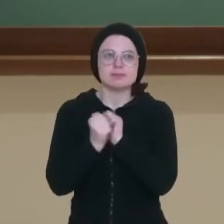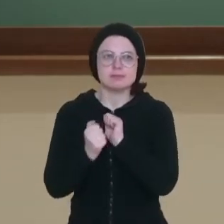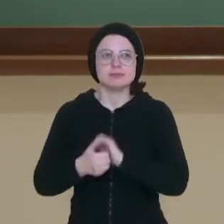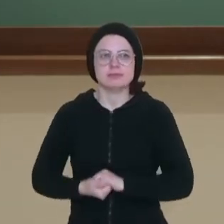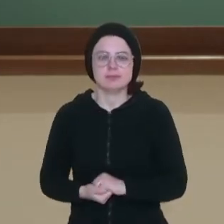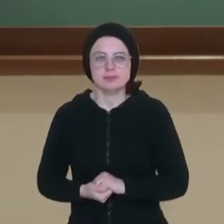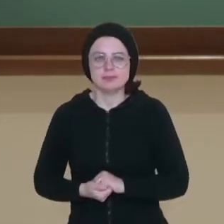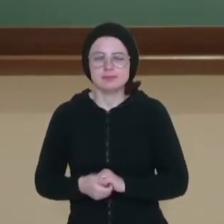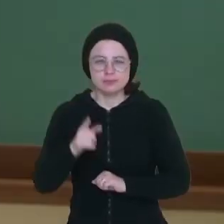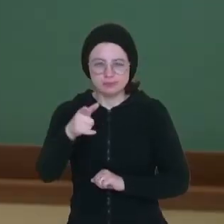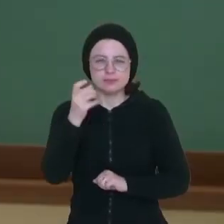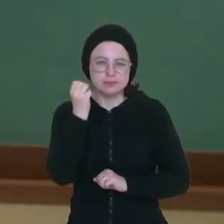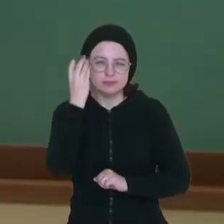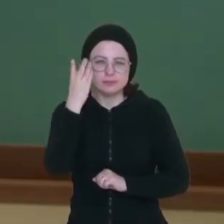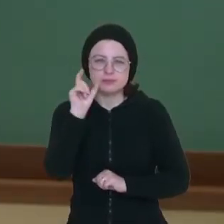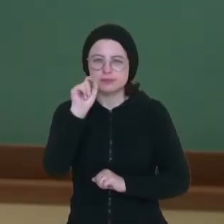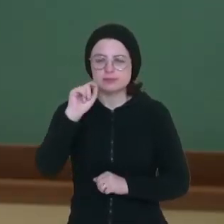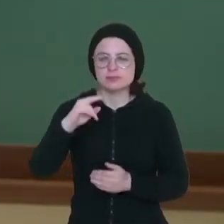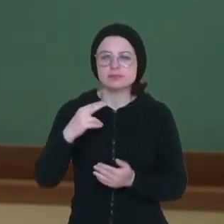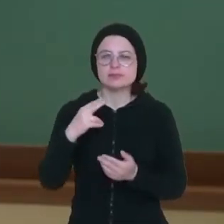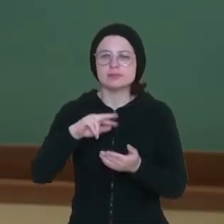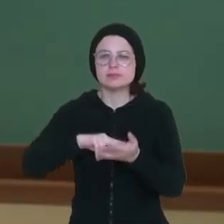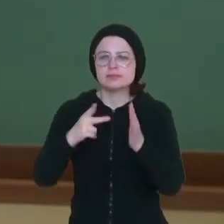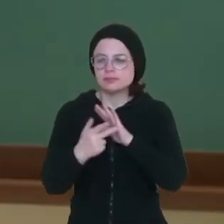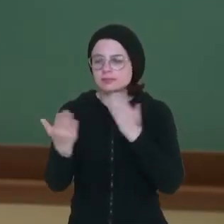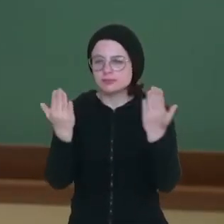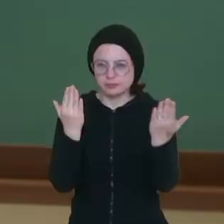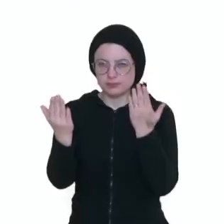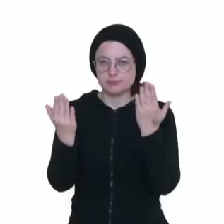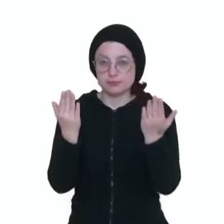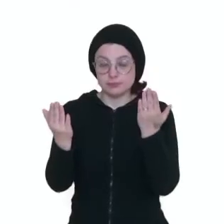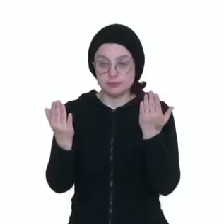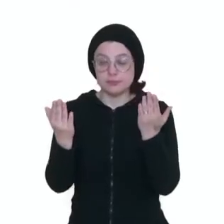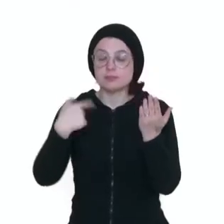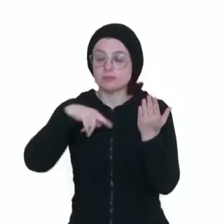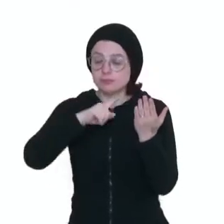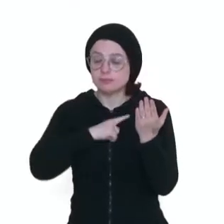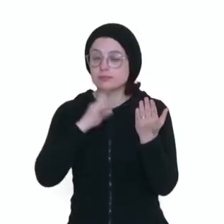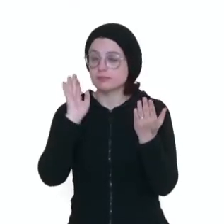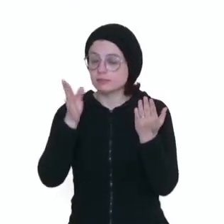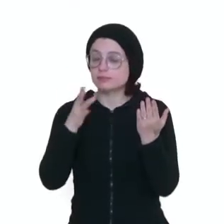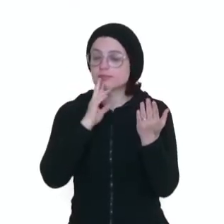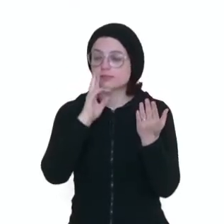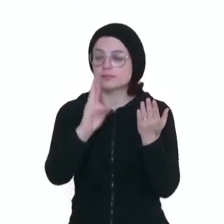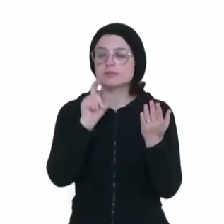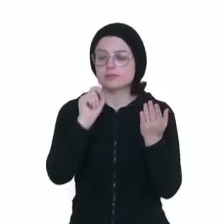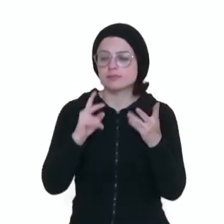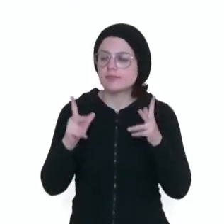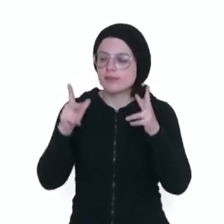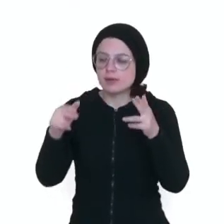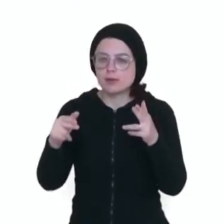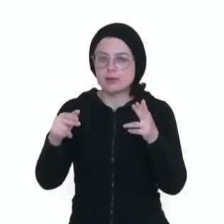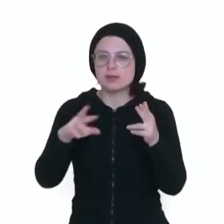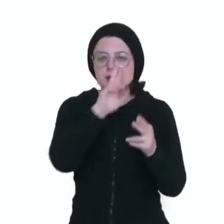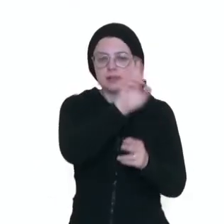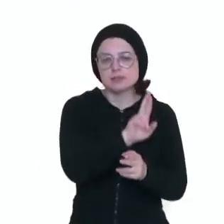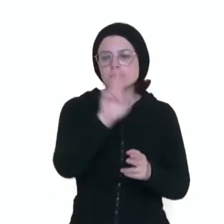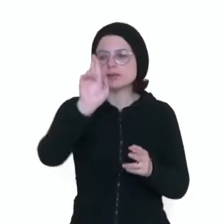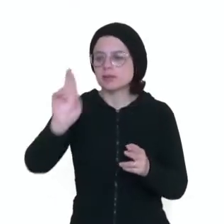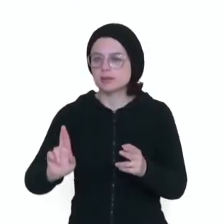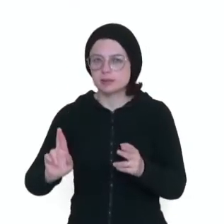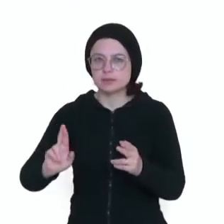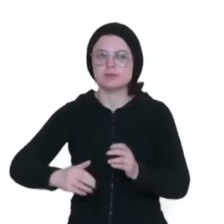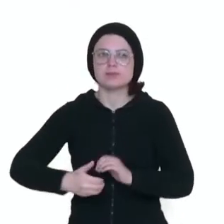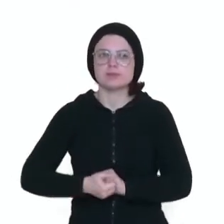Então, você se lembra o que é proporção? A proporção pode ser definida como sendo a igualdade entre duas razões provenientes das